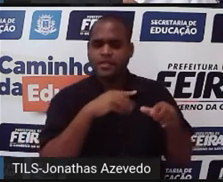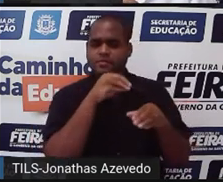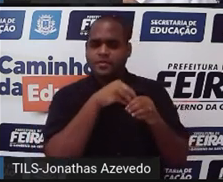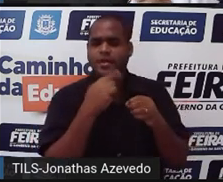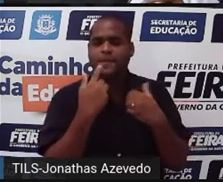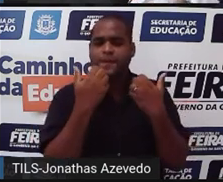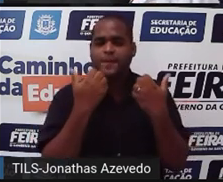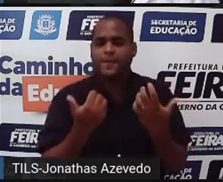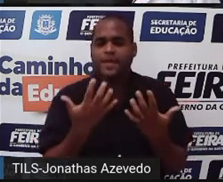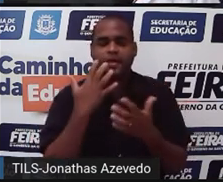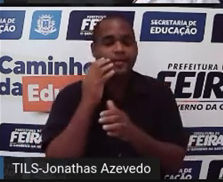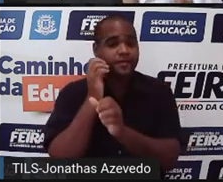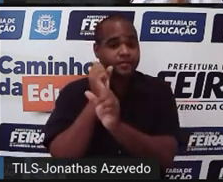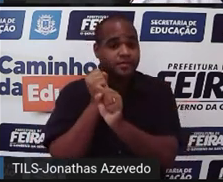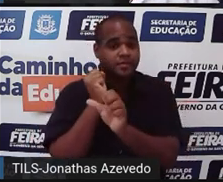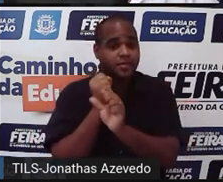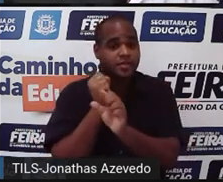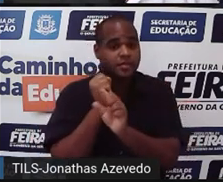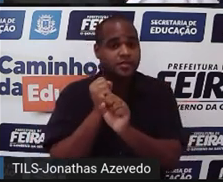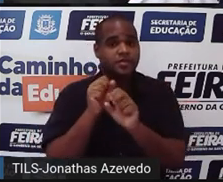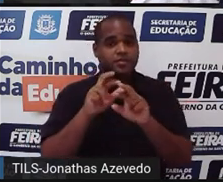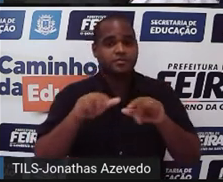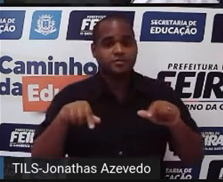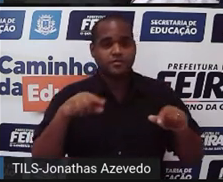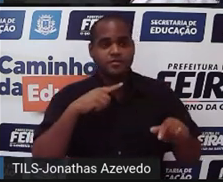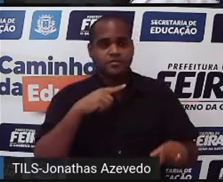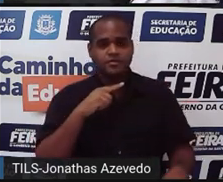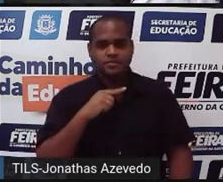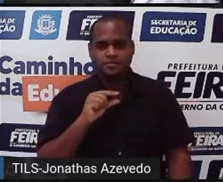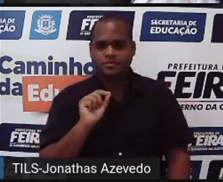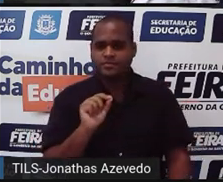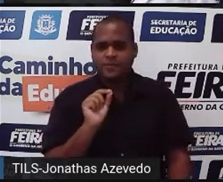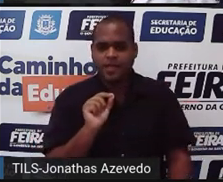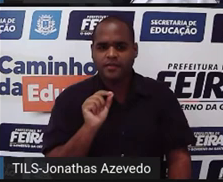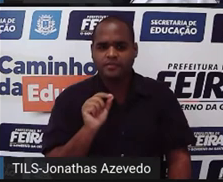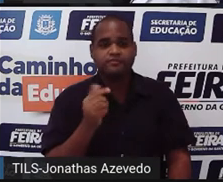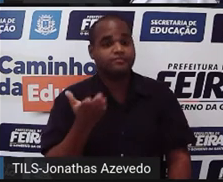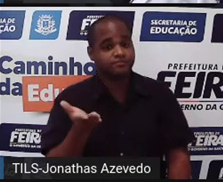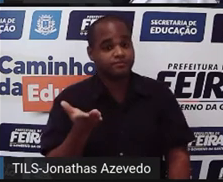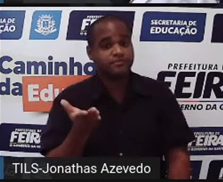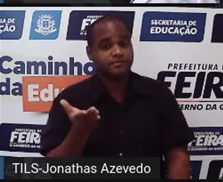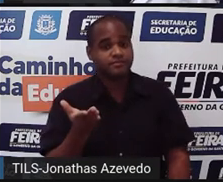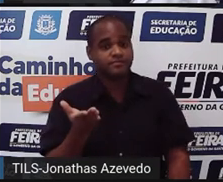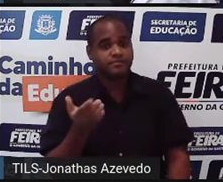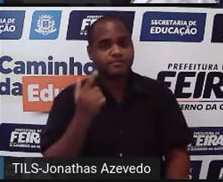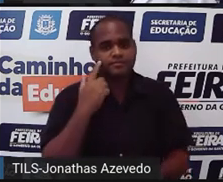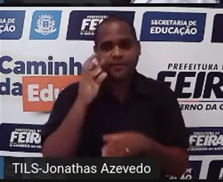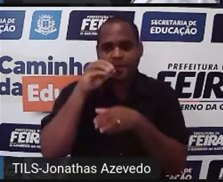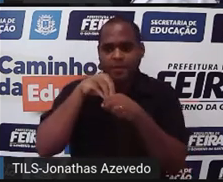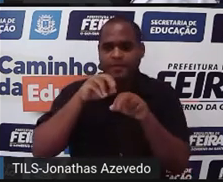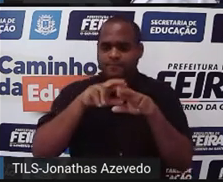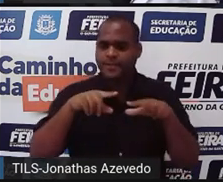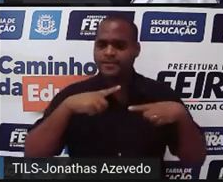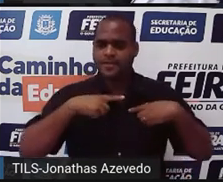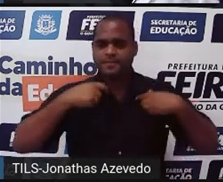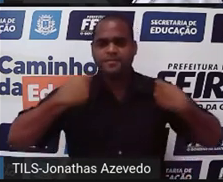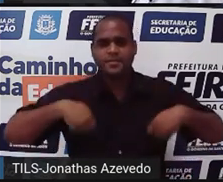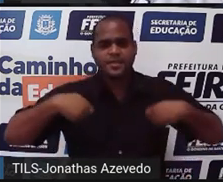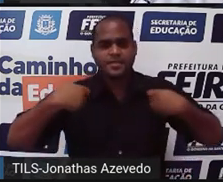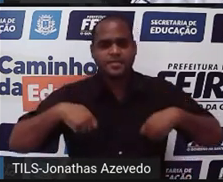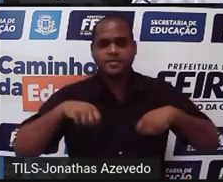as quantidades onde elas precisam ser colocadas. Tá bom? Então é isso que a gente precisa